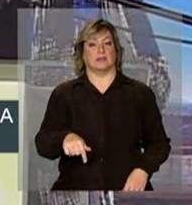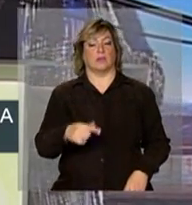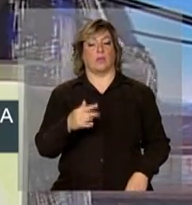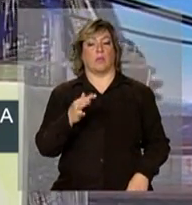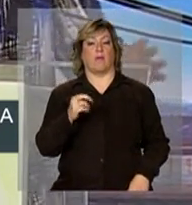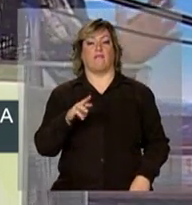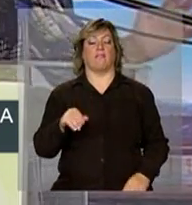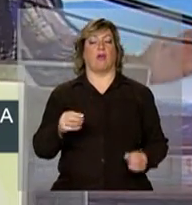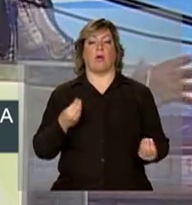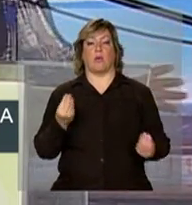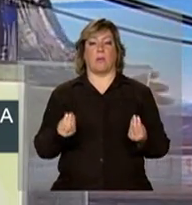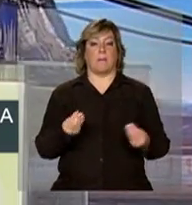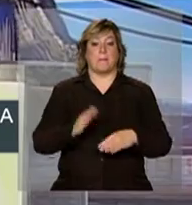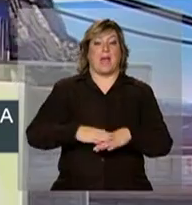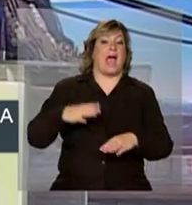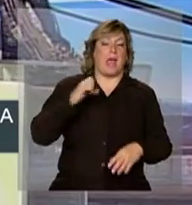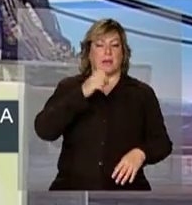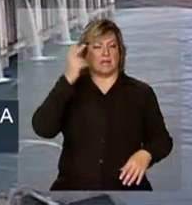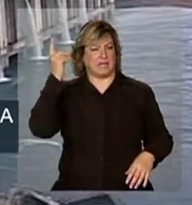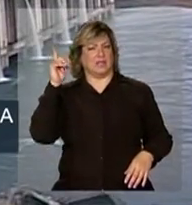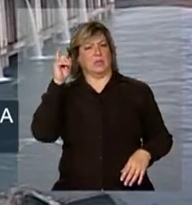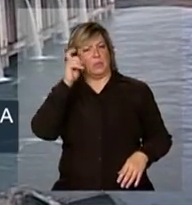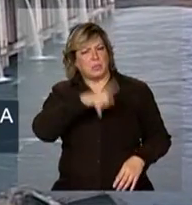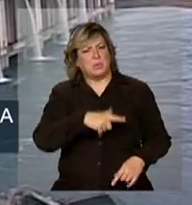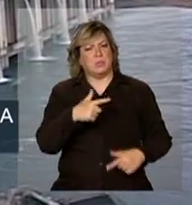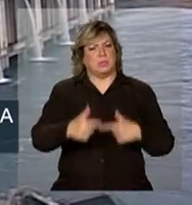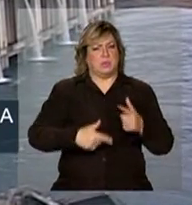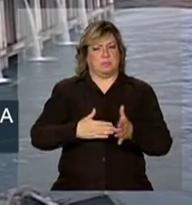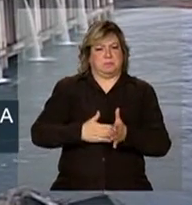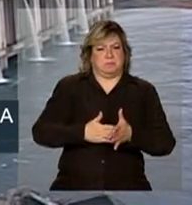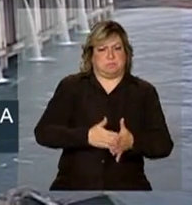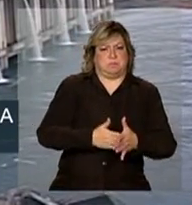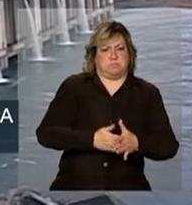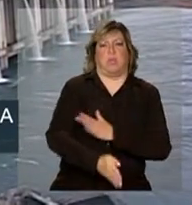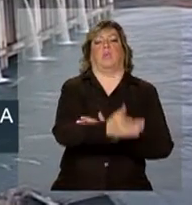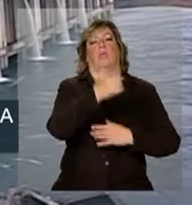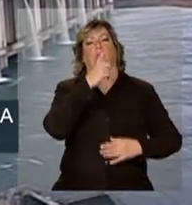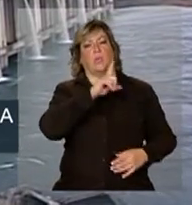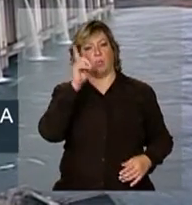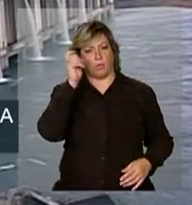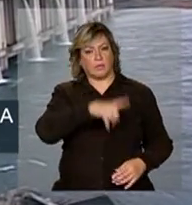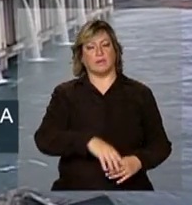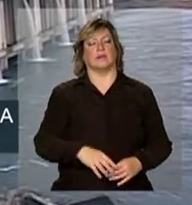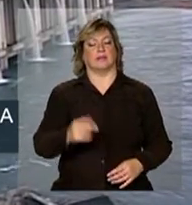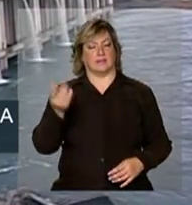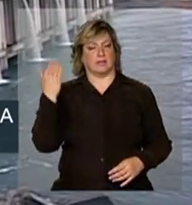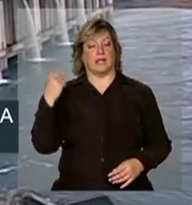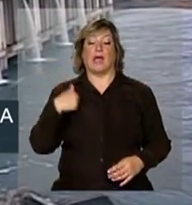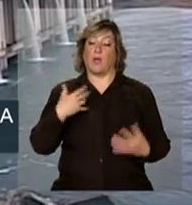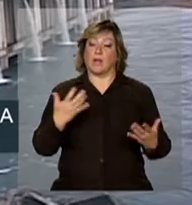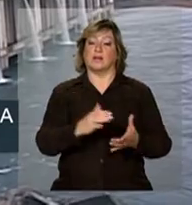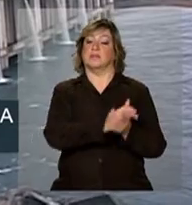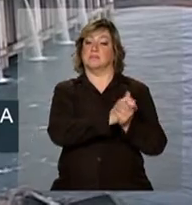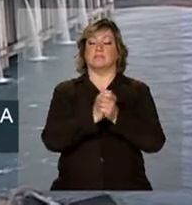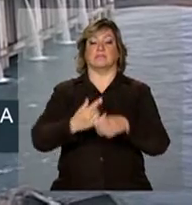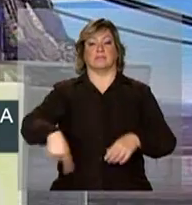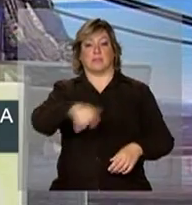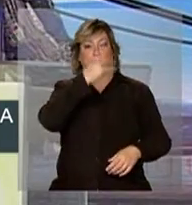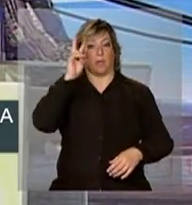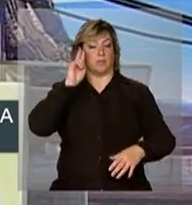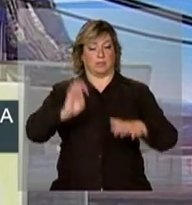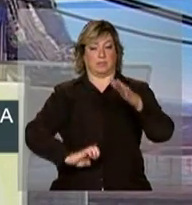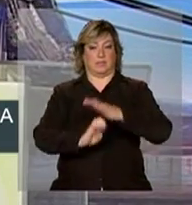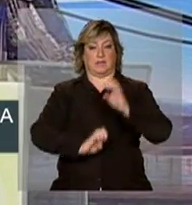eu diria assim, mais ágil. Mas eu queria saudar aqui os empreendedores, porque essa